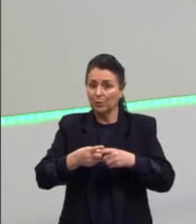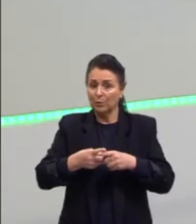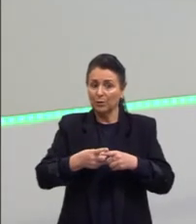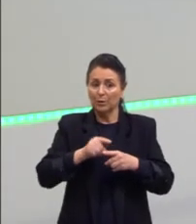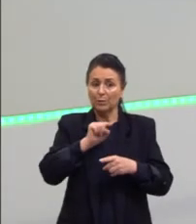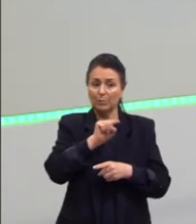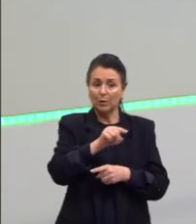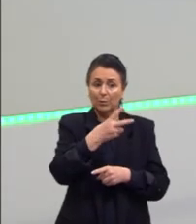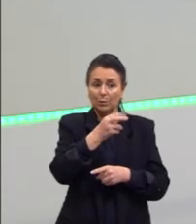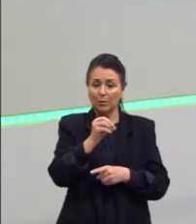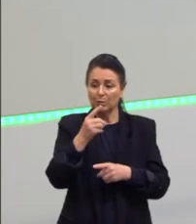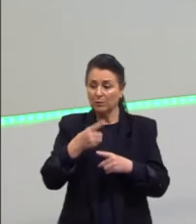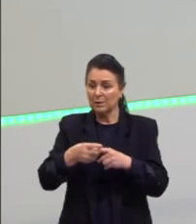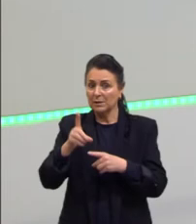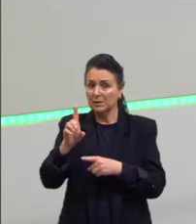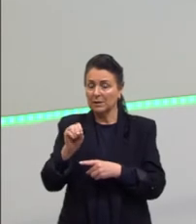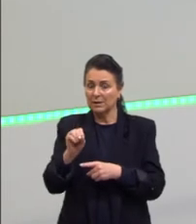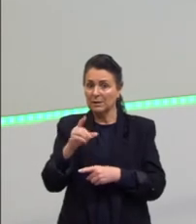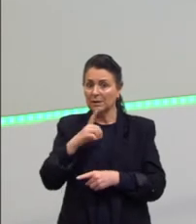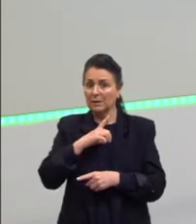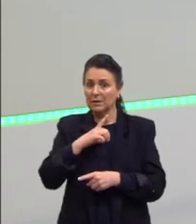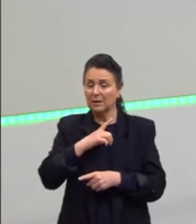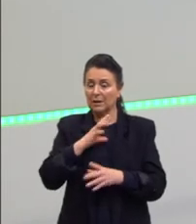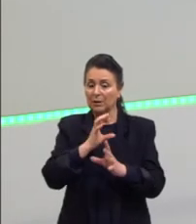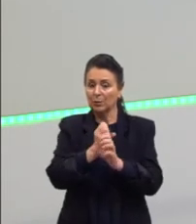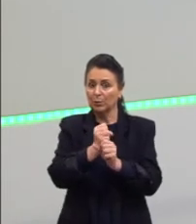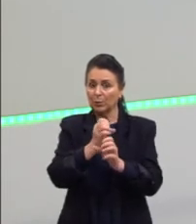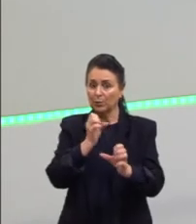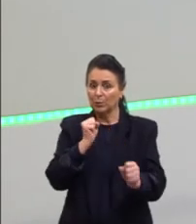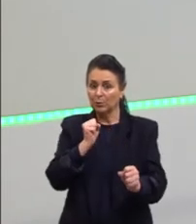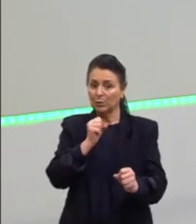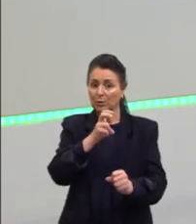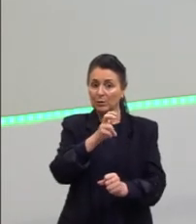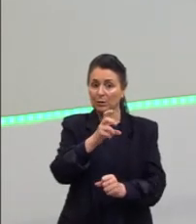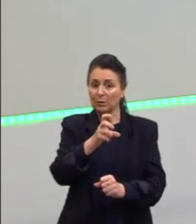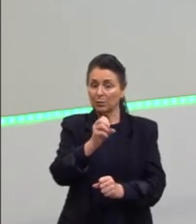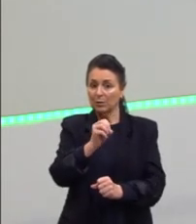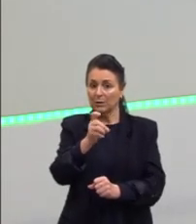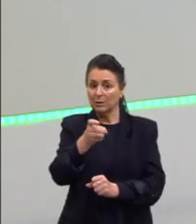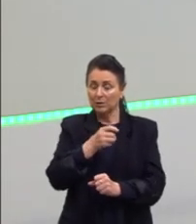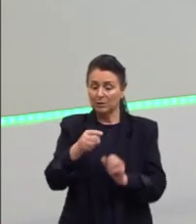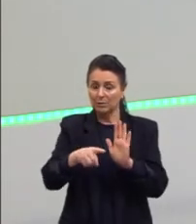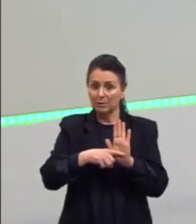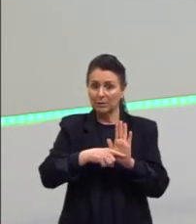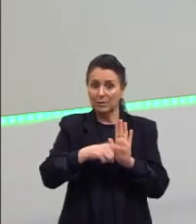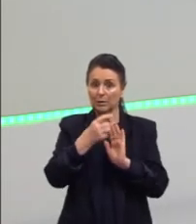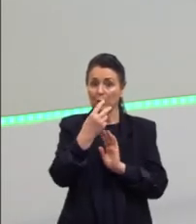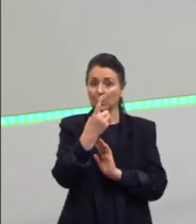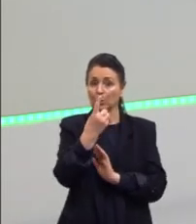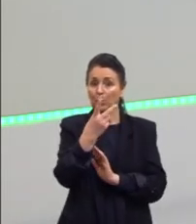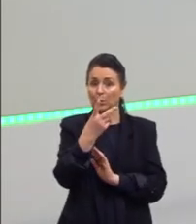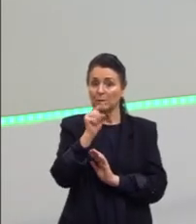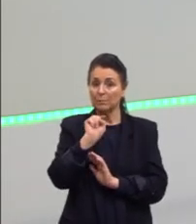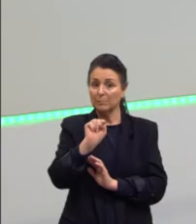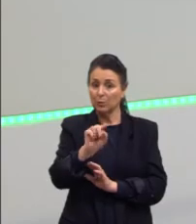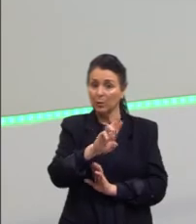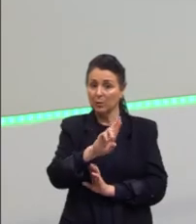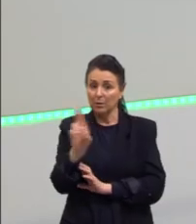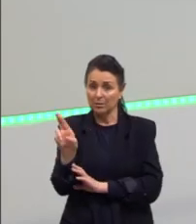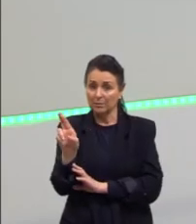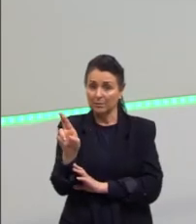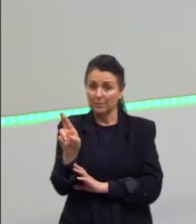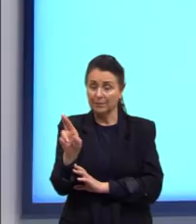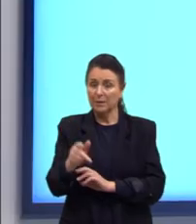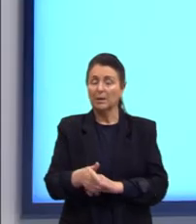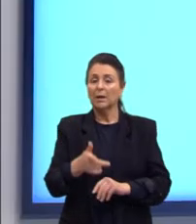.200 vezes 10, nós teríamos que o lucro dele é 50X menos R$ 12.000,00. Então, lá nas